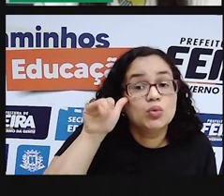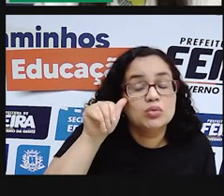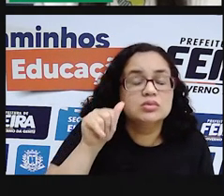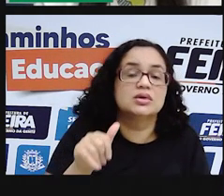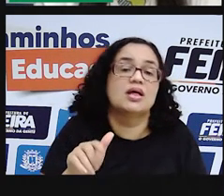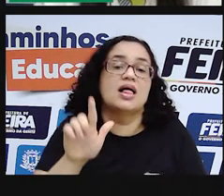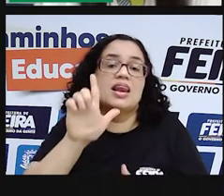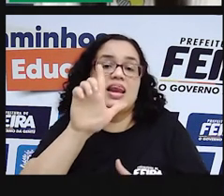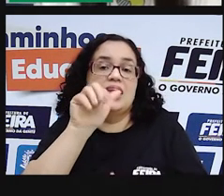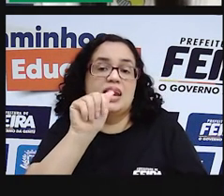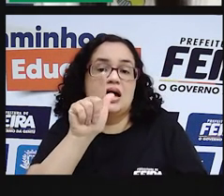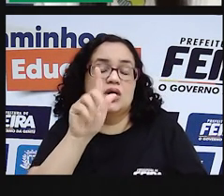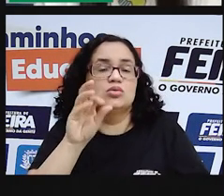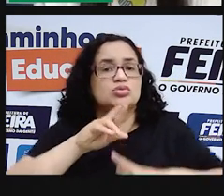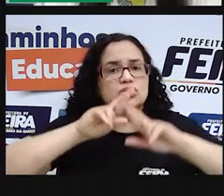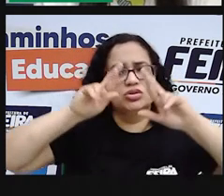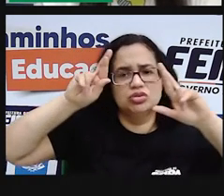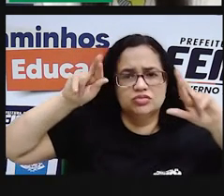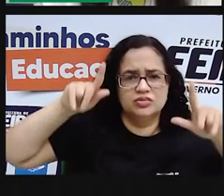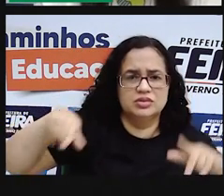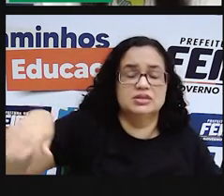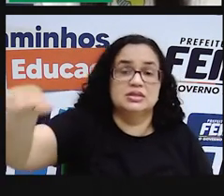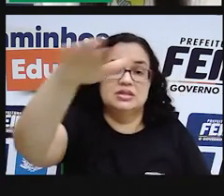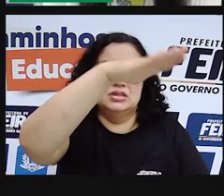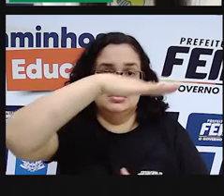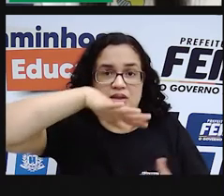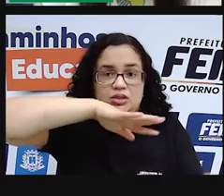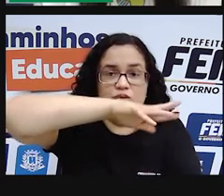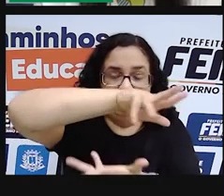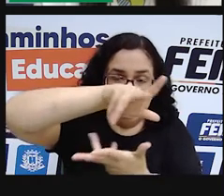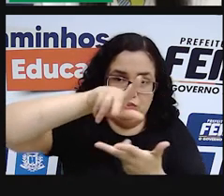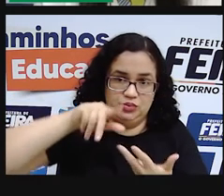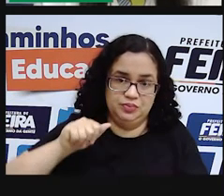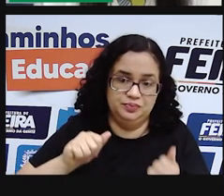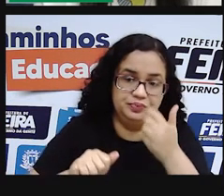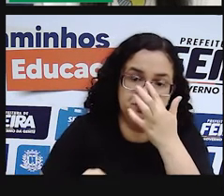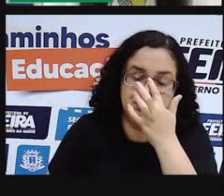bastante diferentes que existem aí espalhados pelo mundo.